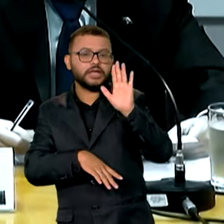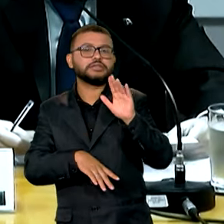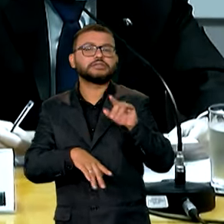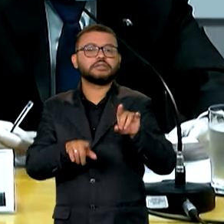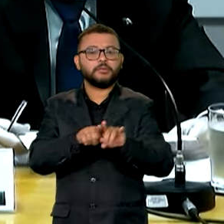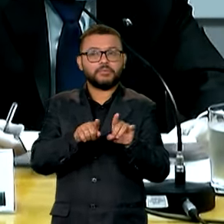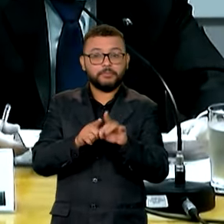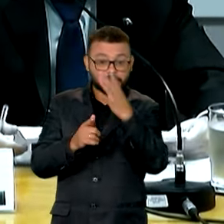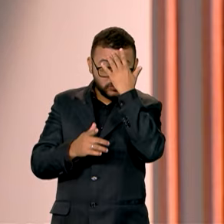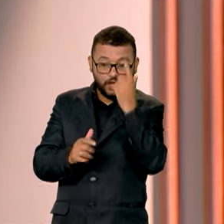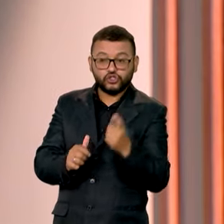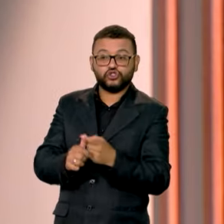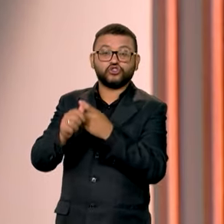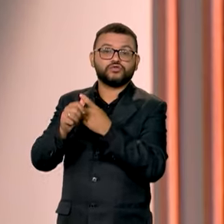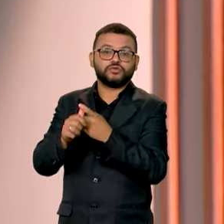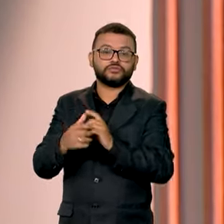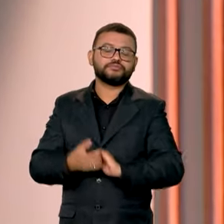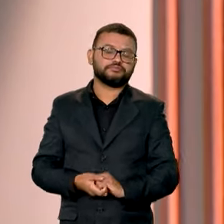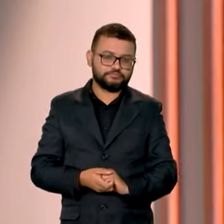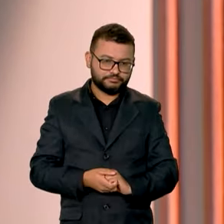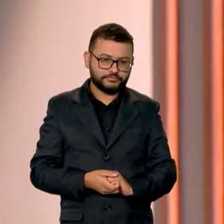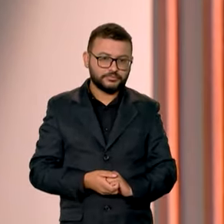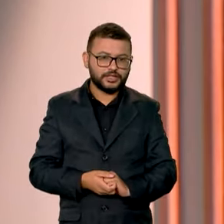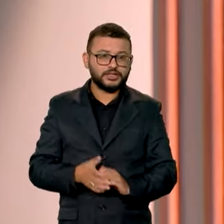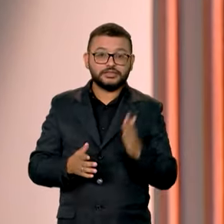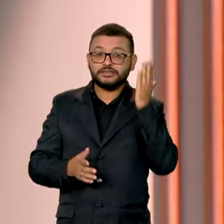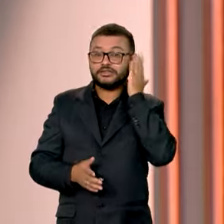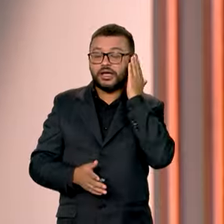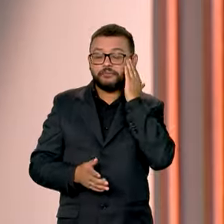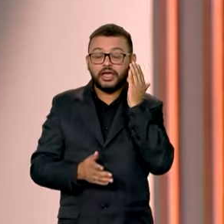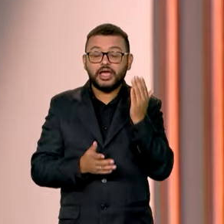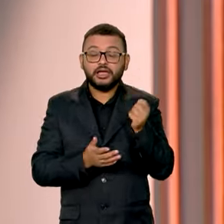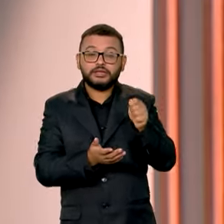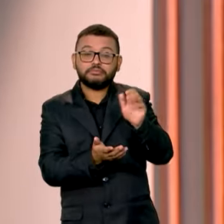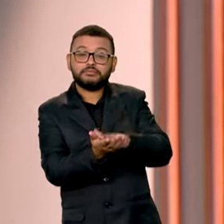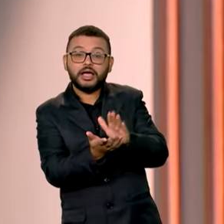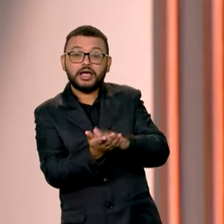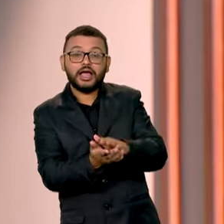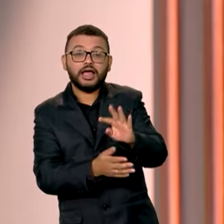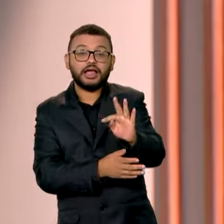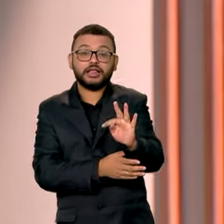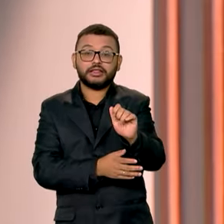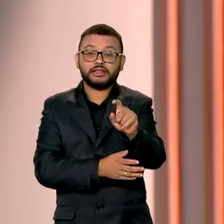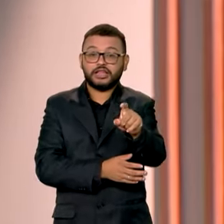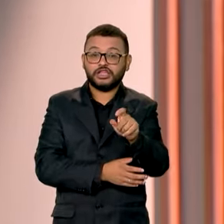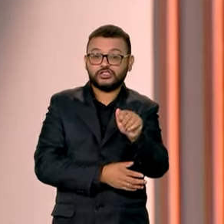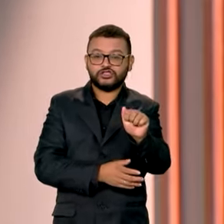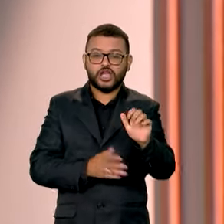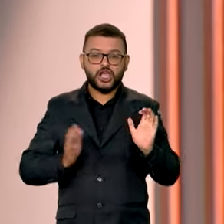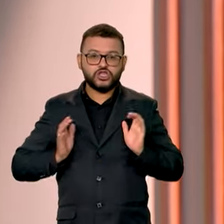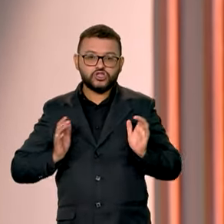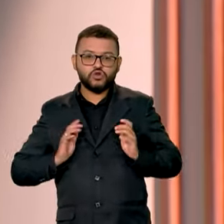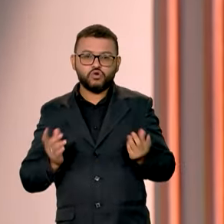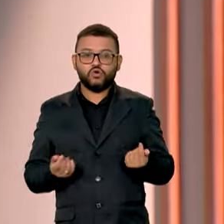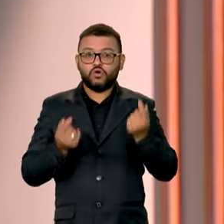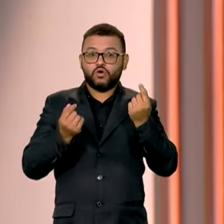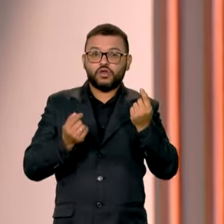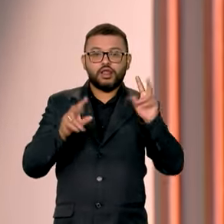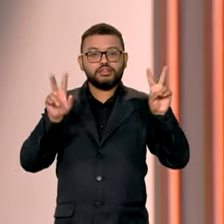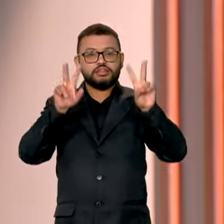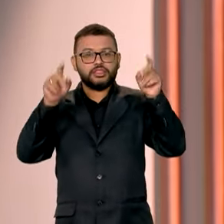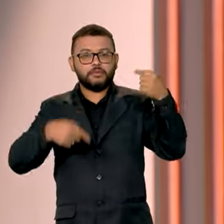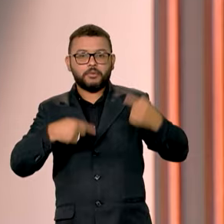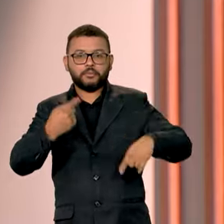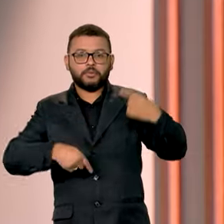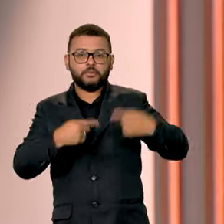devidos pelos contribuintes. E a taxação dos super ricos foi um dos temas debatidos nesta quinta-feira no Rio de Janeiro entre